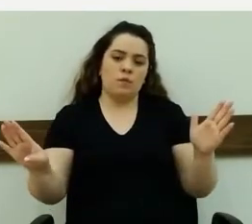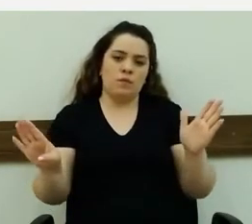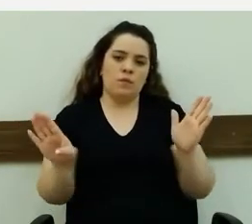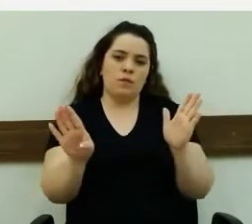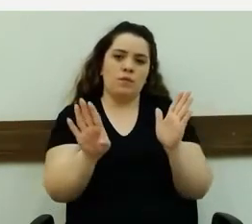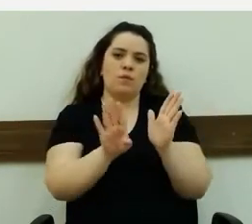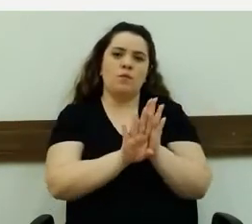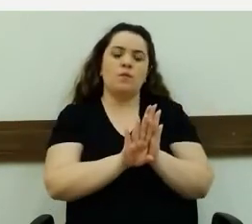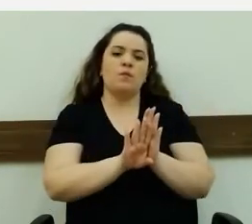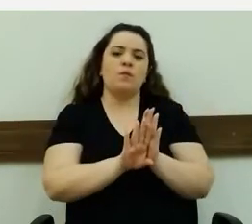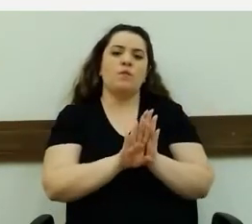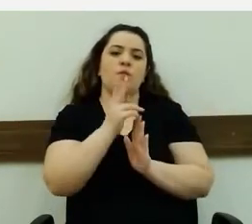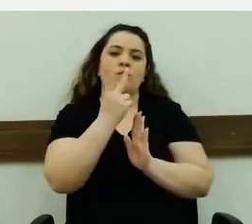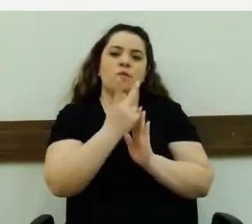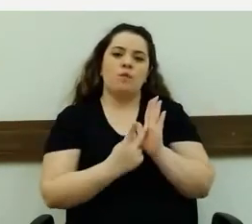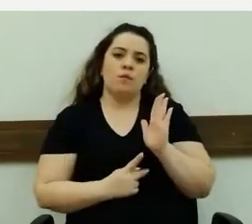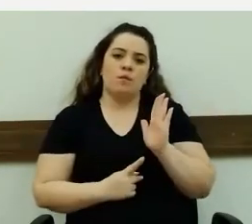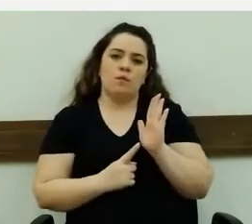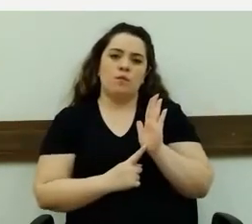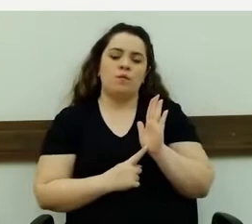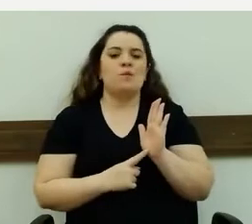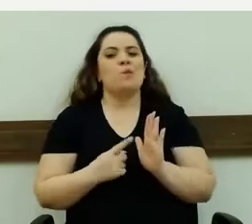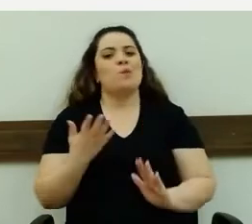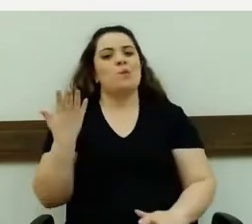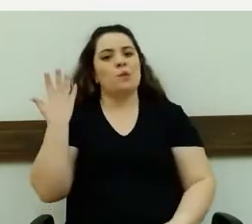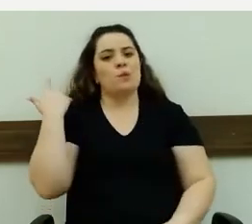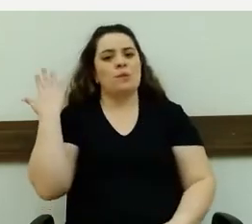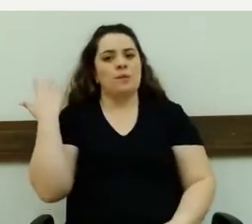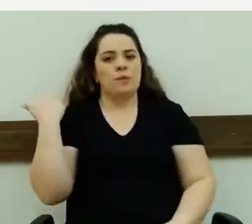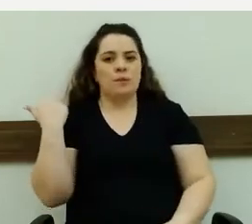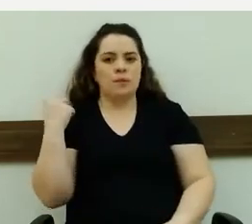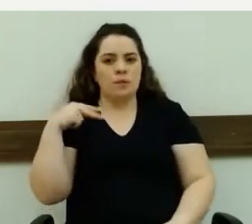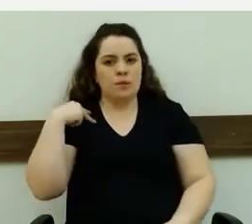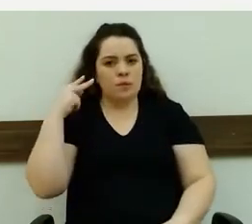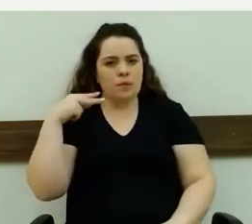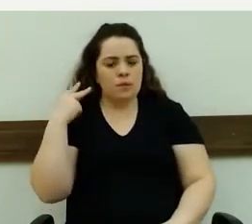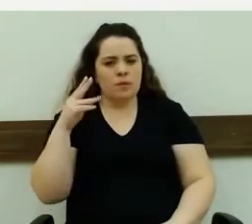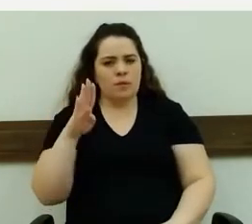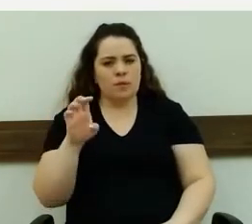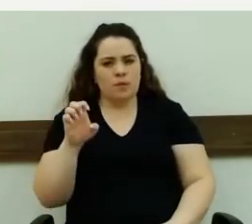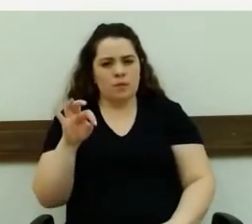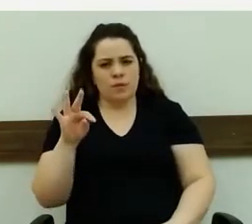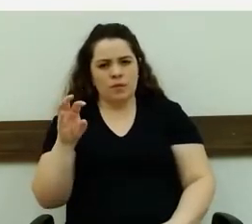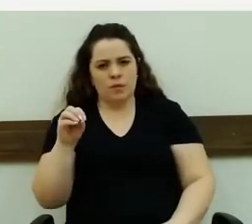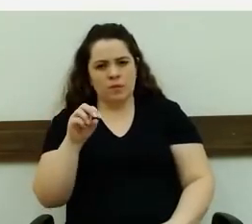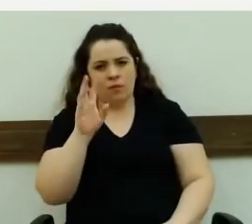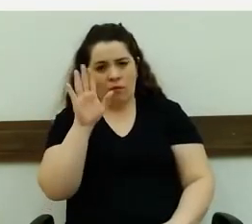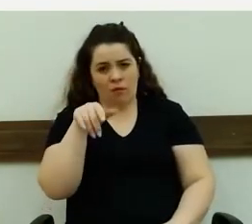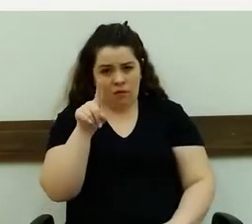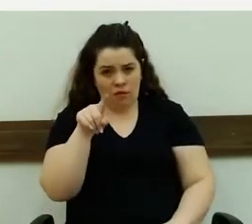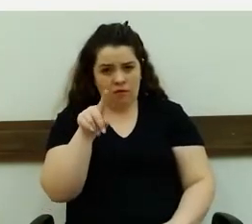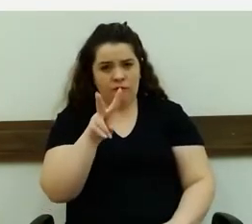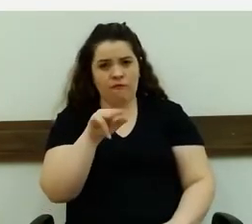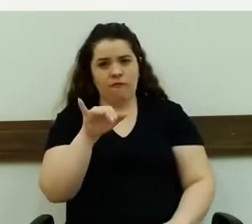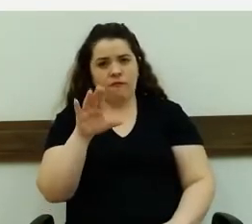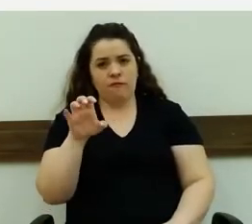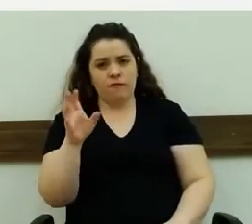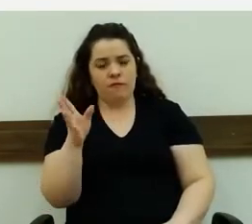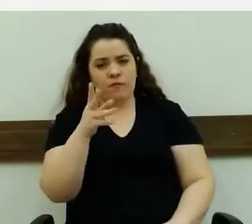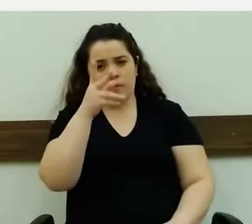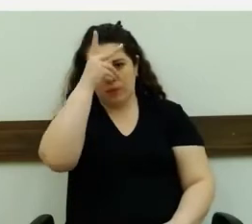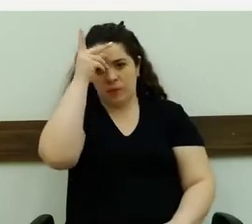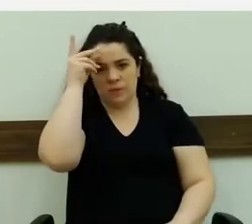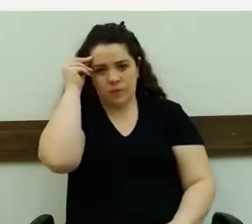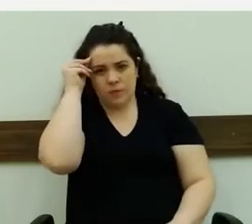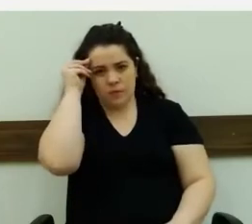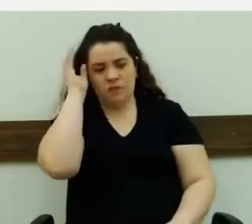13 anos, é um projeto em que, na época que o vereador Beto era vice-prefeito, já vinha trazendo essa luta juntamente